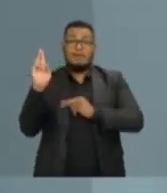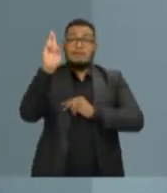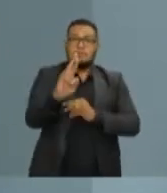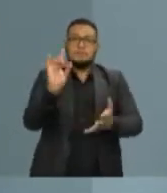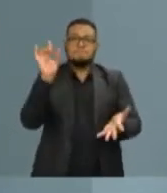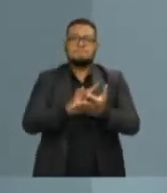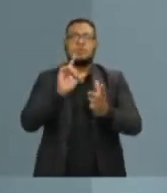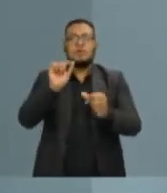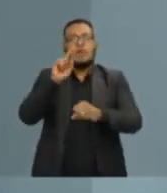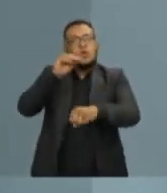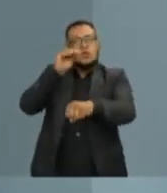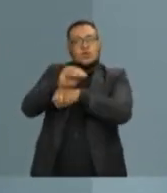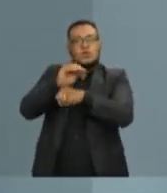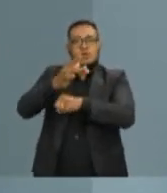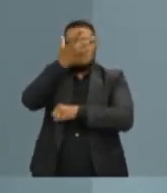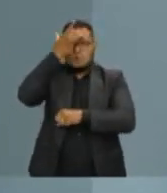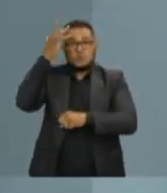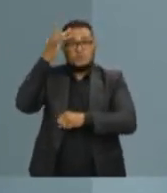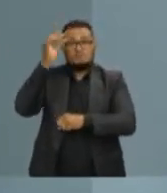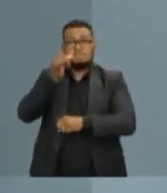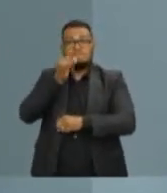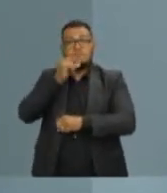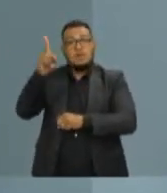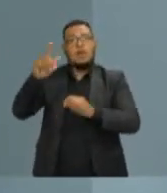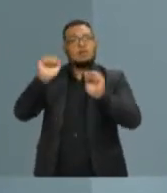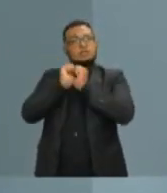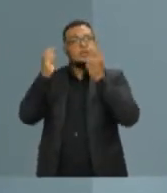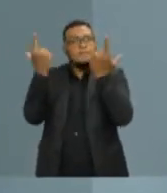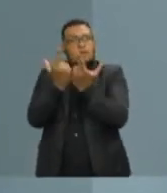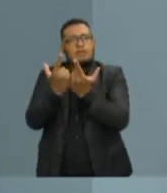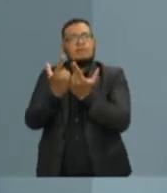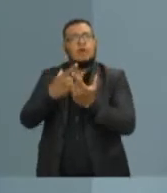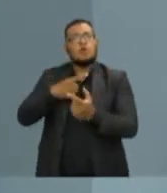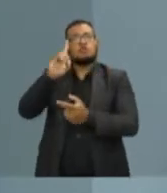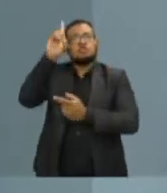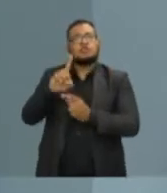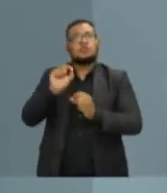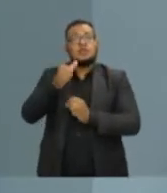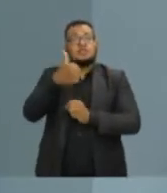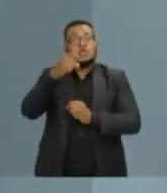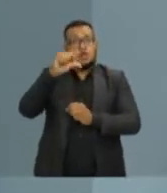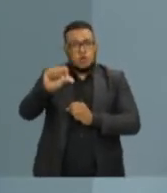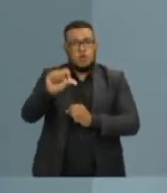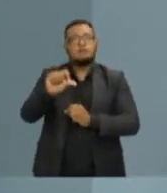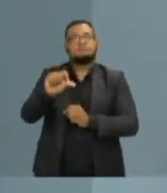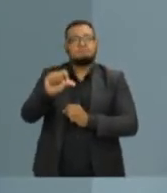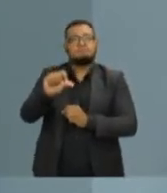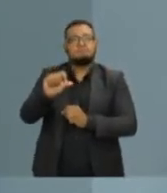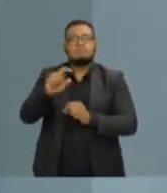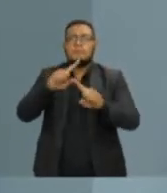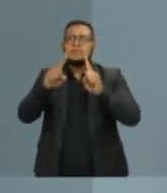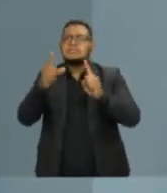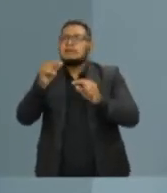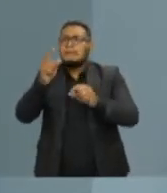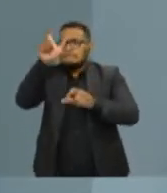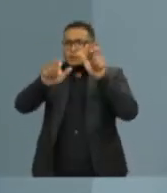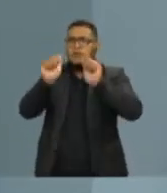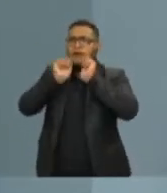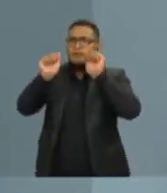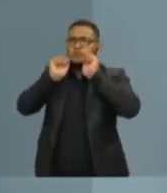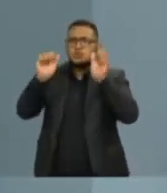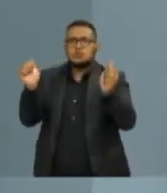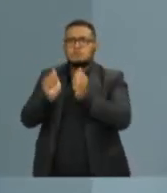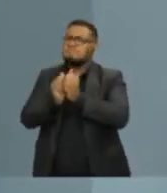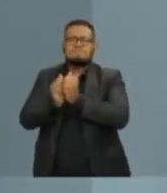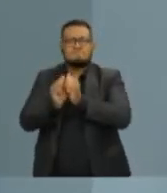Eu, na Assembleia Legislativa, tenho direito a 19 assessores e 2 estagiários. Trabalho somente com 8. Geramos com 8 colaboradores,